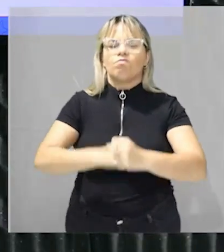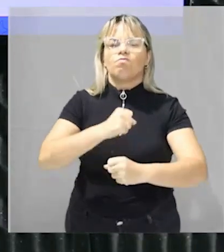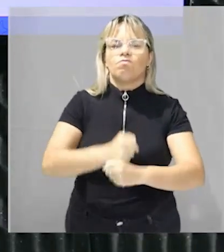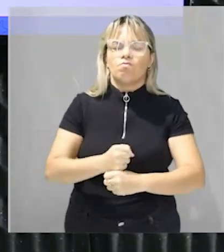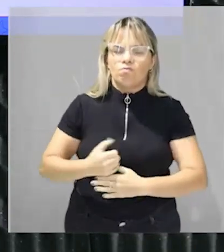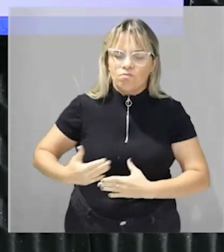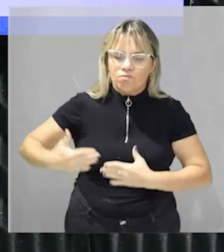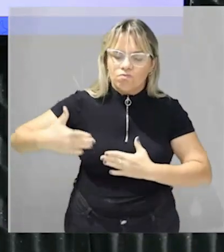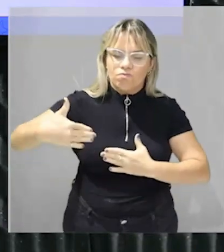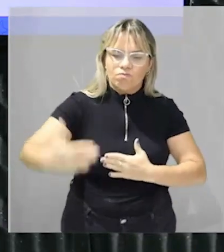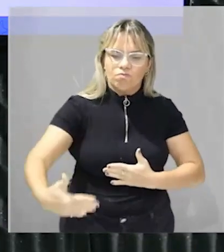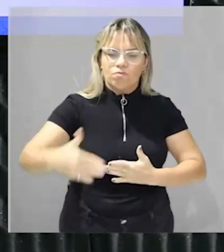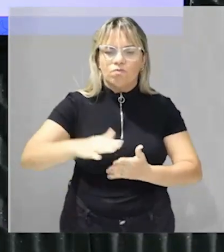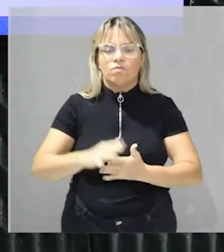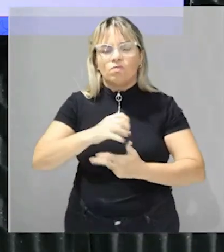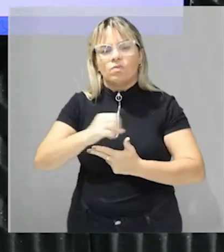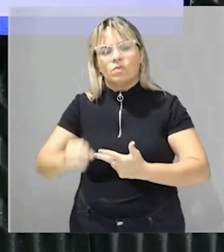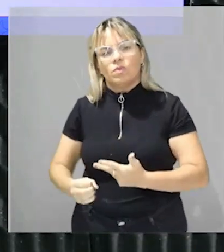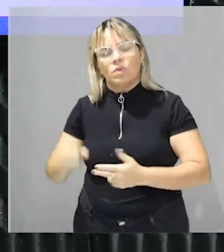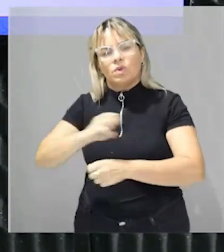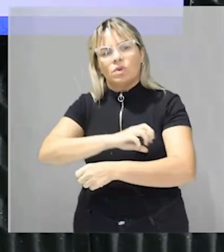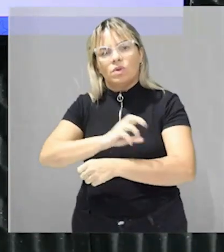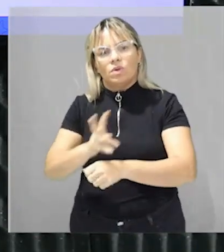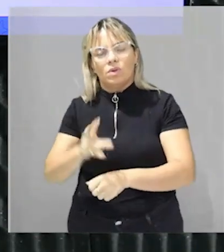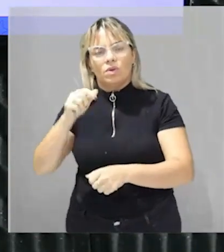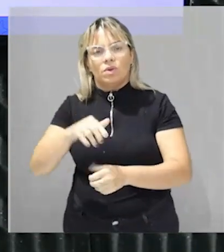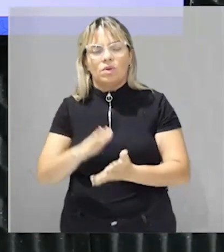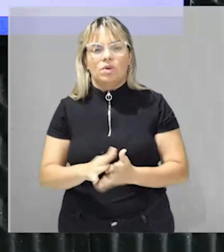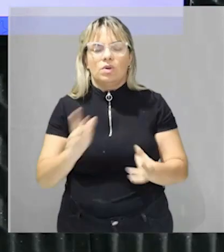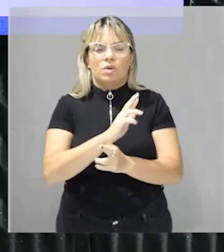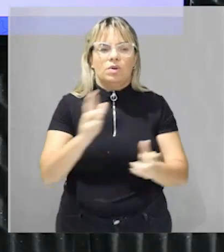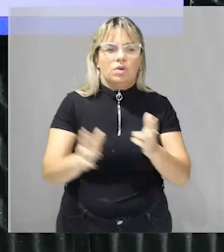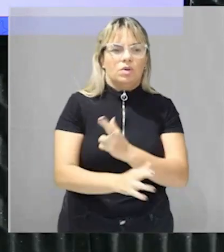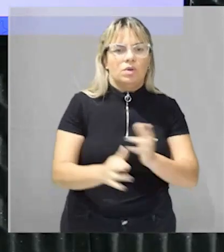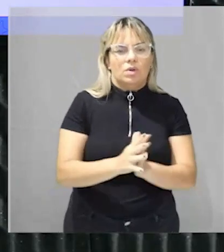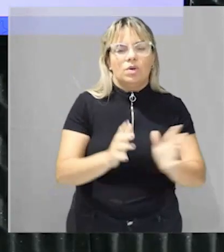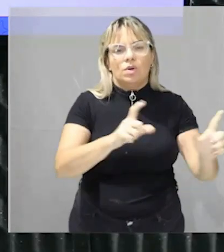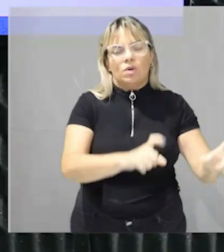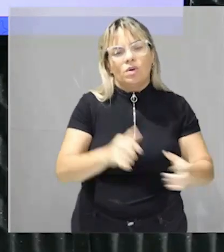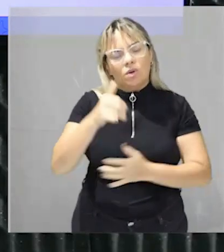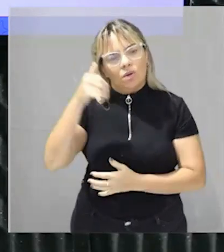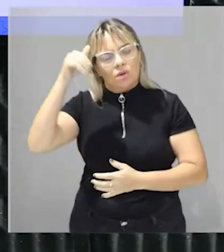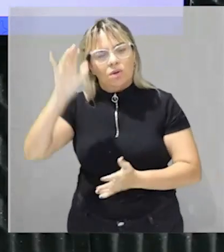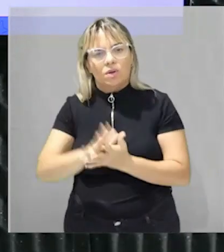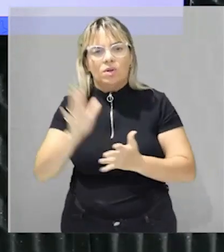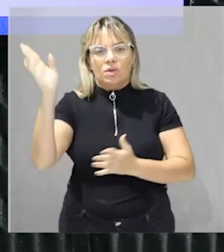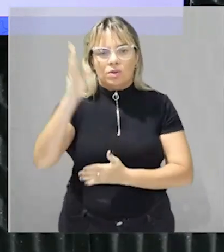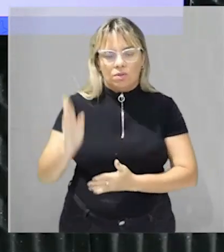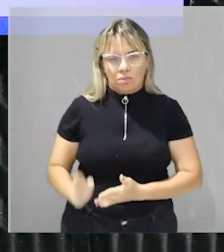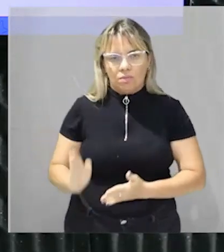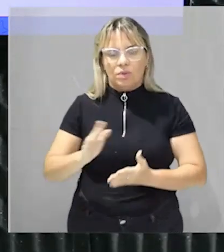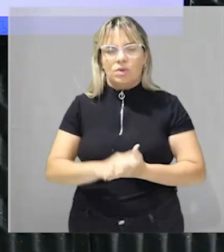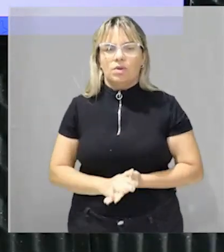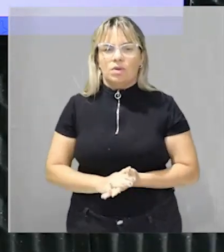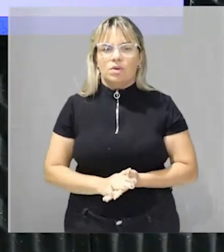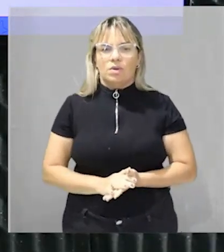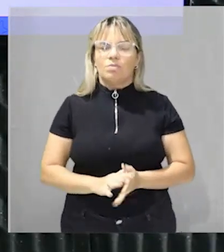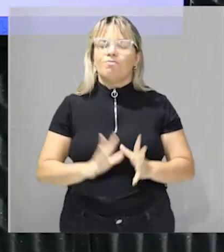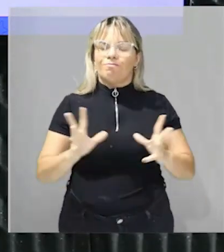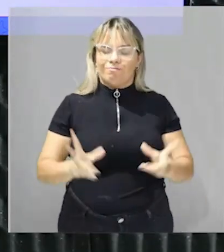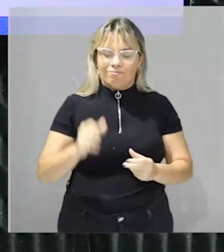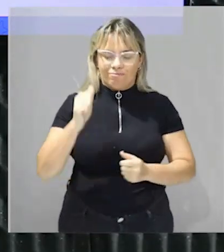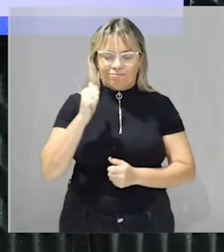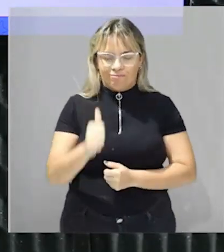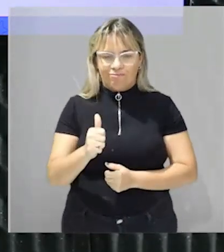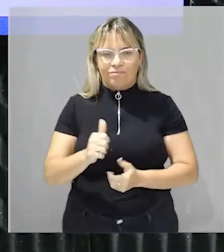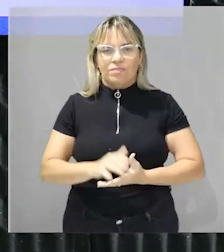da UEMA tu tem questões relativas à questão agropecuária e principalmente a agropecuária brasileira fechou? então hoje